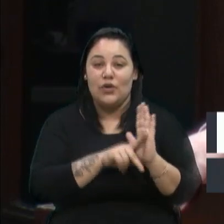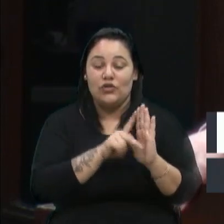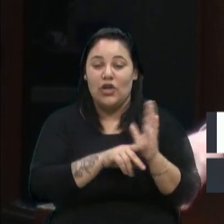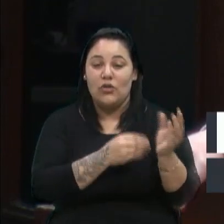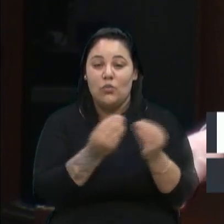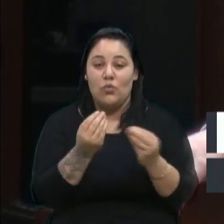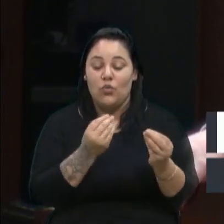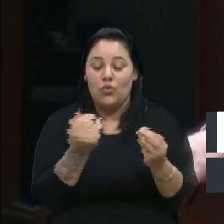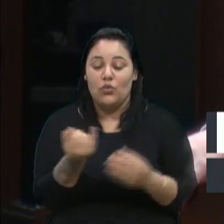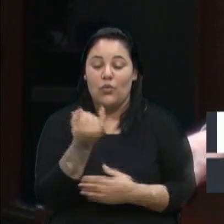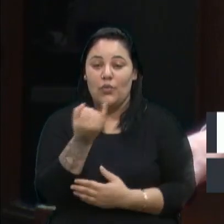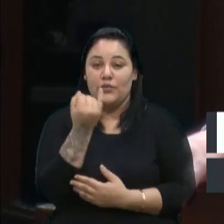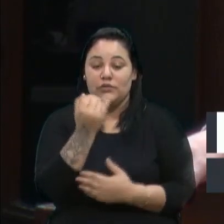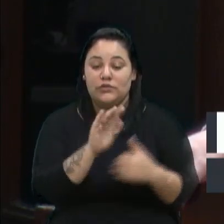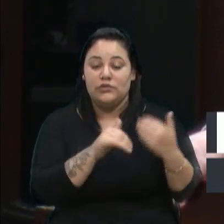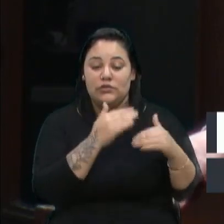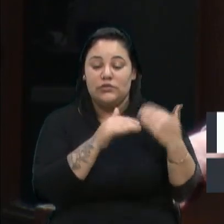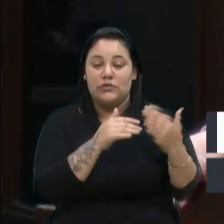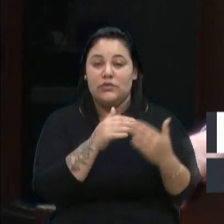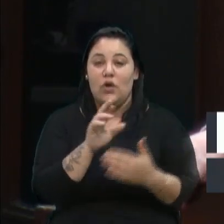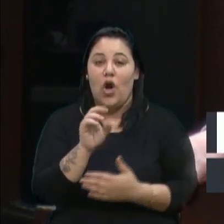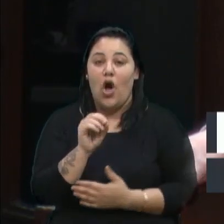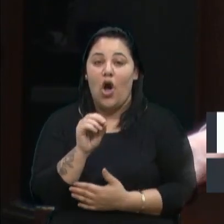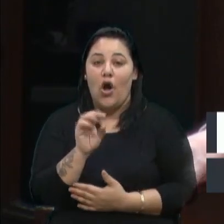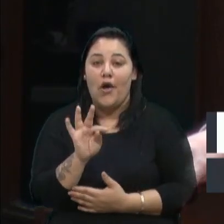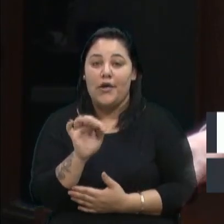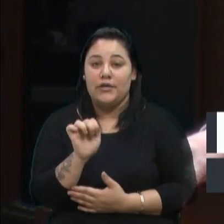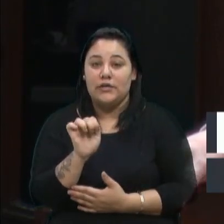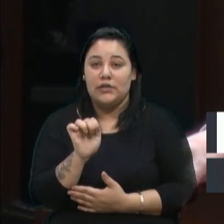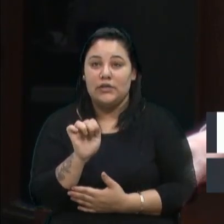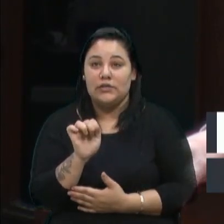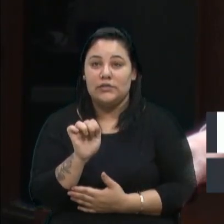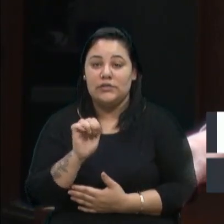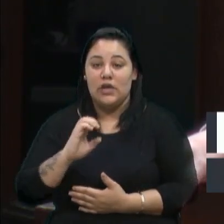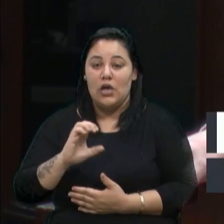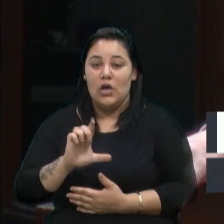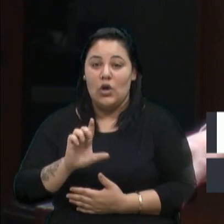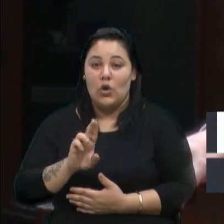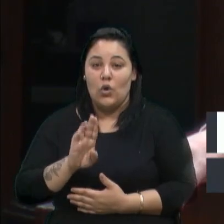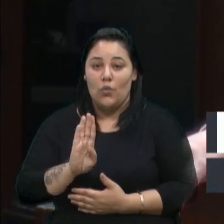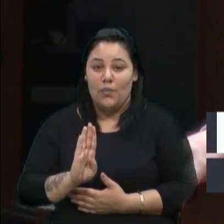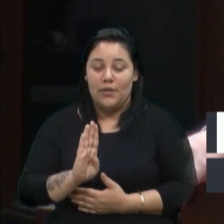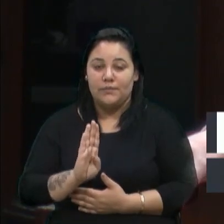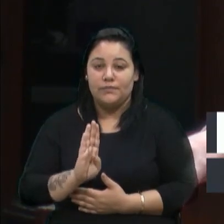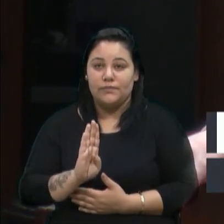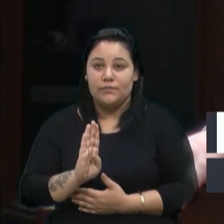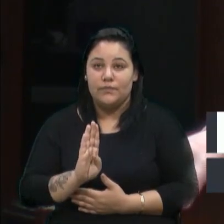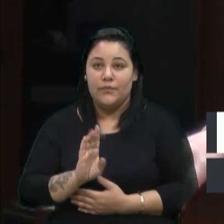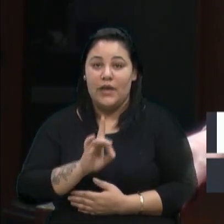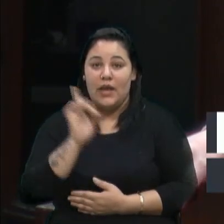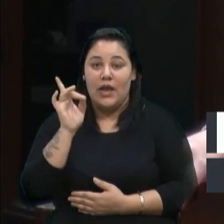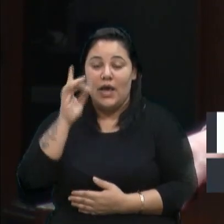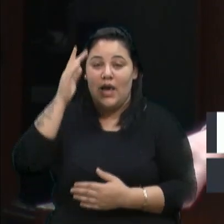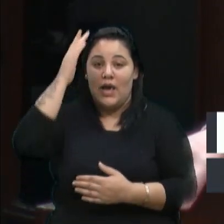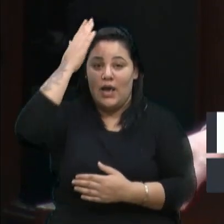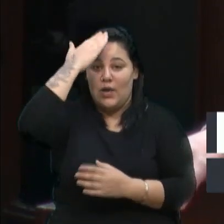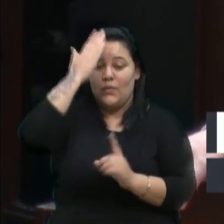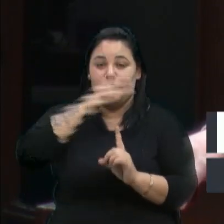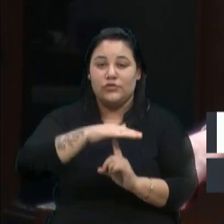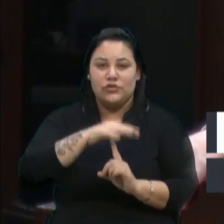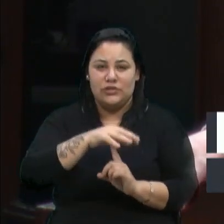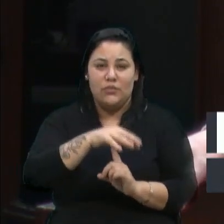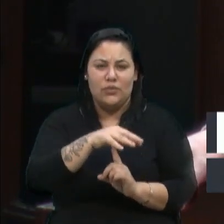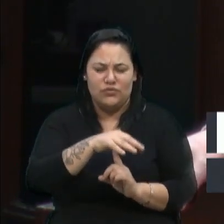desenvolvido pelo Rotary Club, Rotary International, inicialmente o Rotary lá do Paraná, que está estendendo